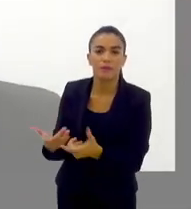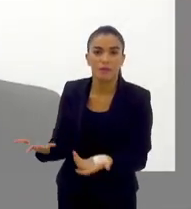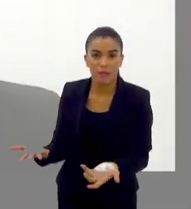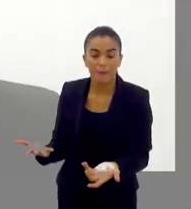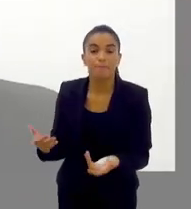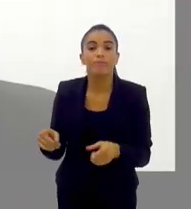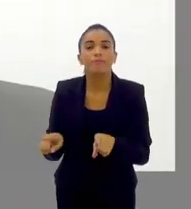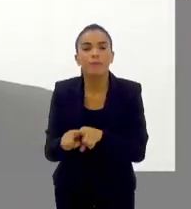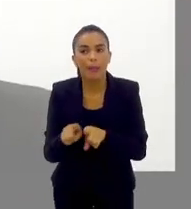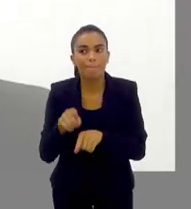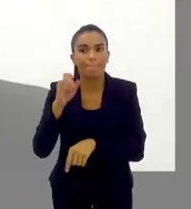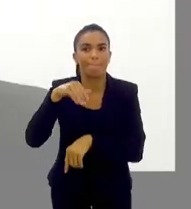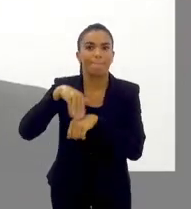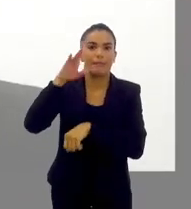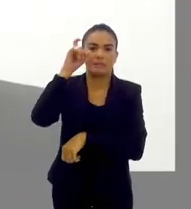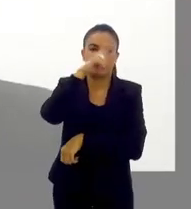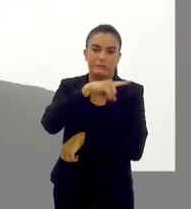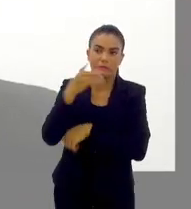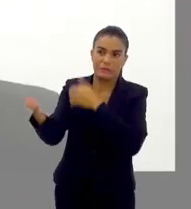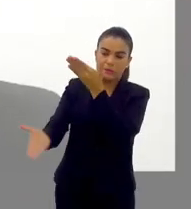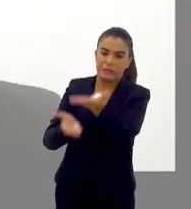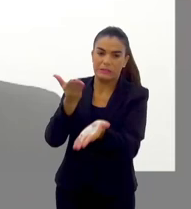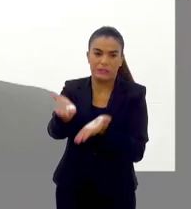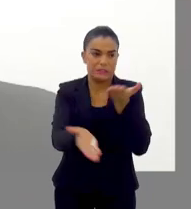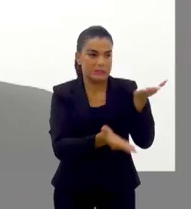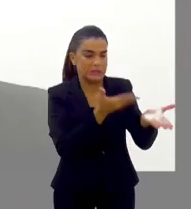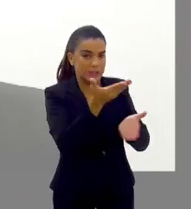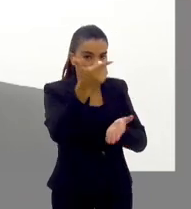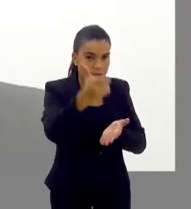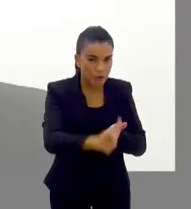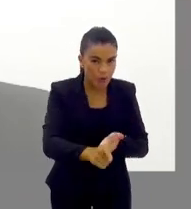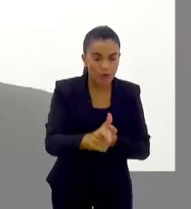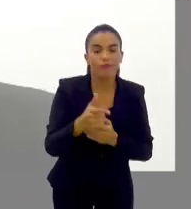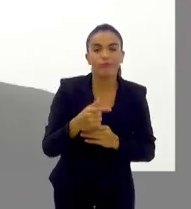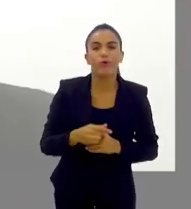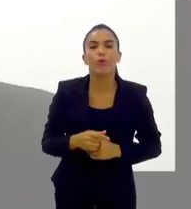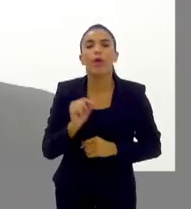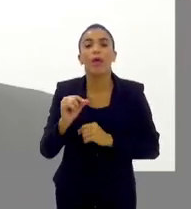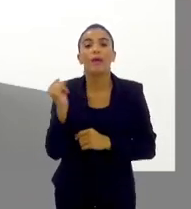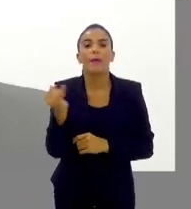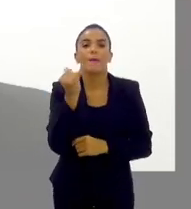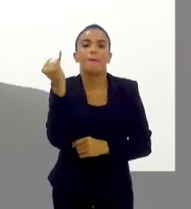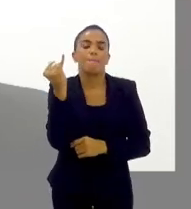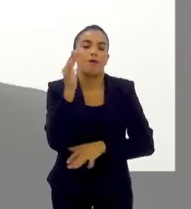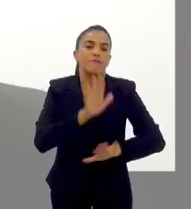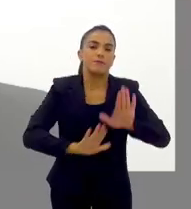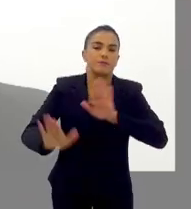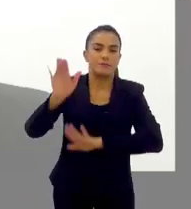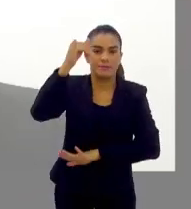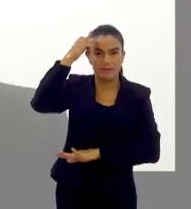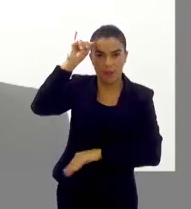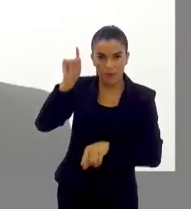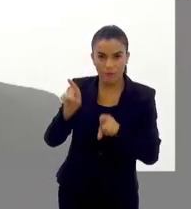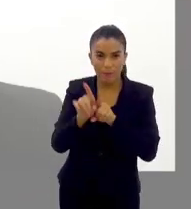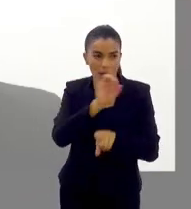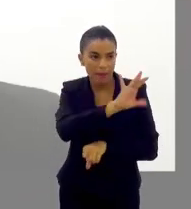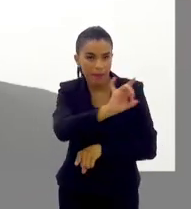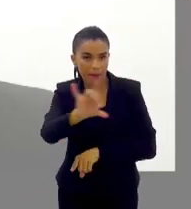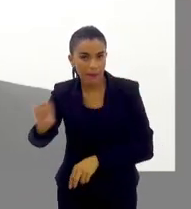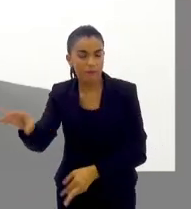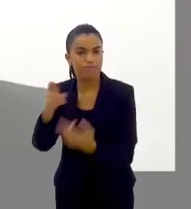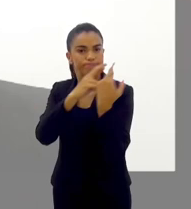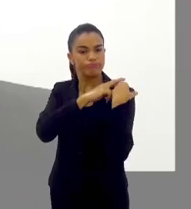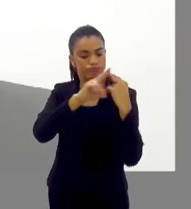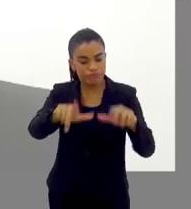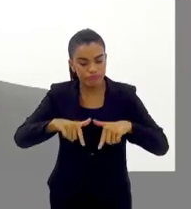né? Então, assim, é mais difícil de atender a todos. Então, por isso, mais uma vez, não só por isso, né? Mas a importância da prevenção e de cada